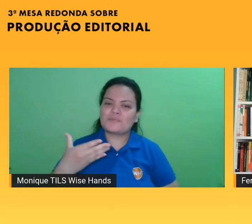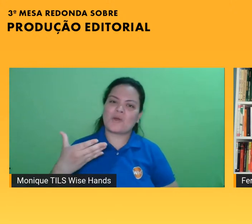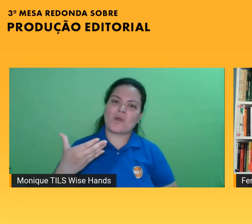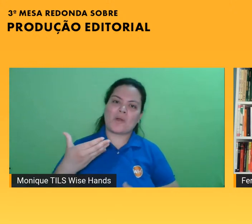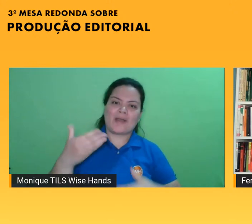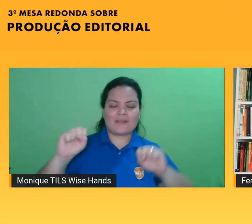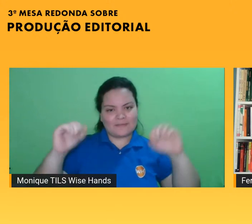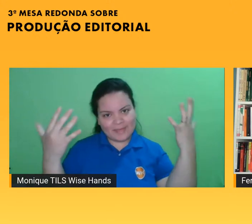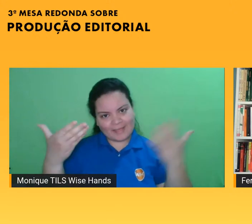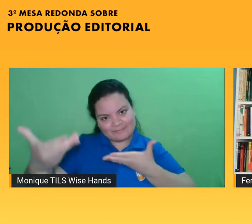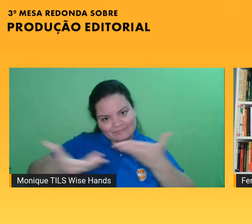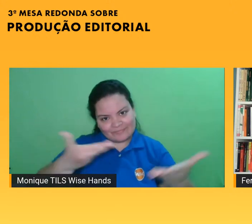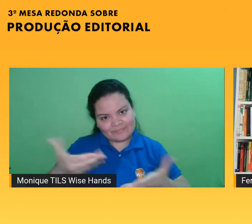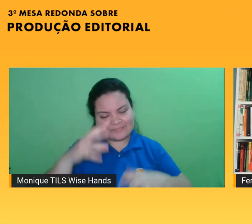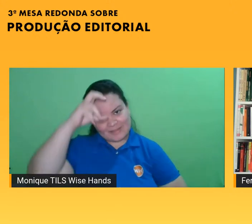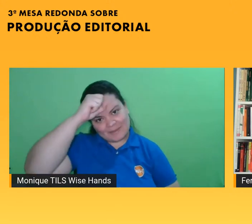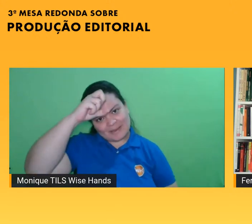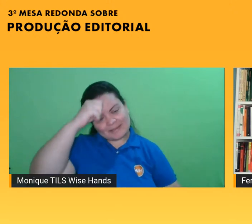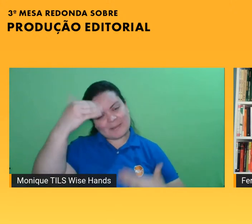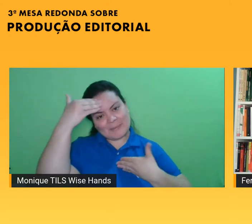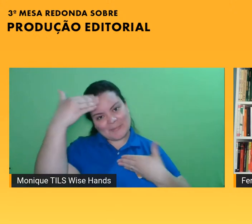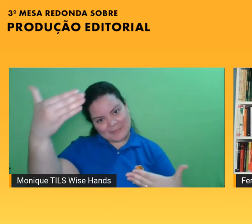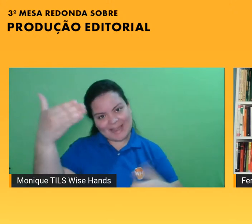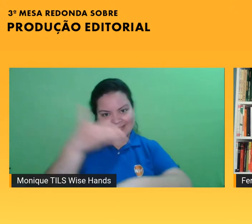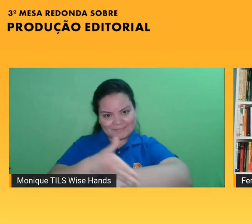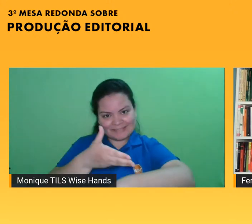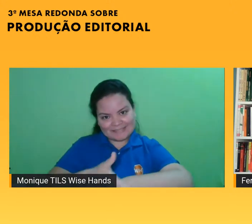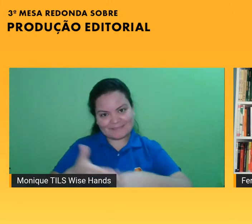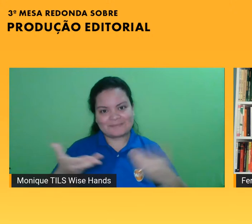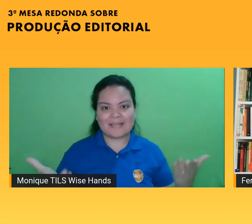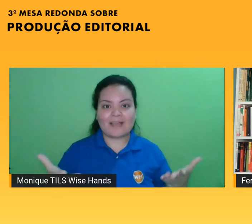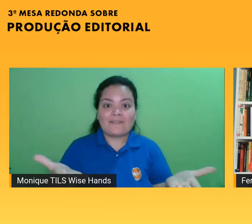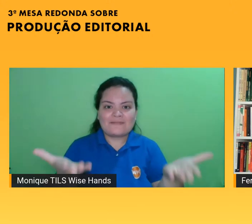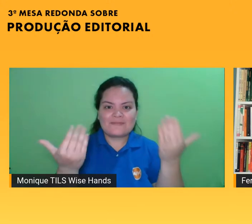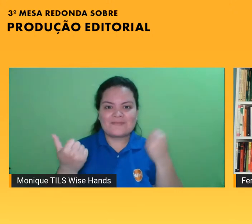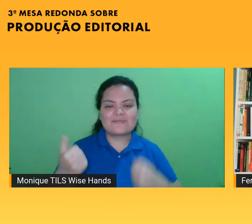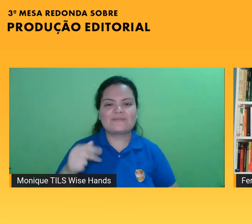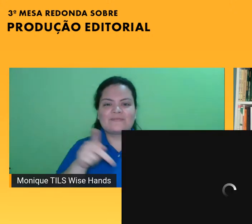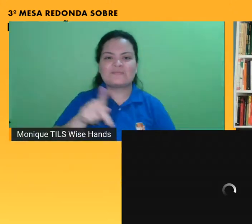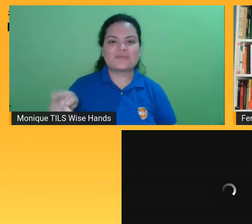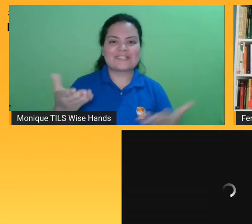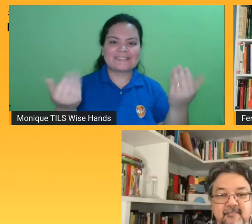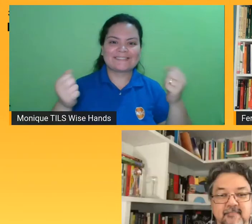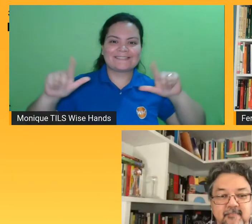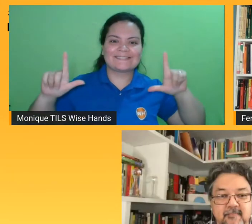Muito obrigada, pessoal, por estar aqui com a gente. Agora, Wanner, é contigo.